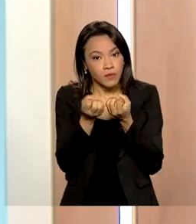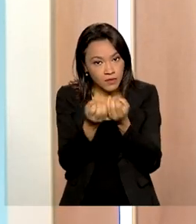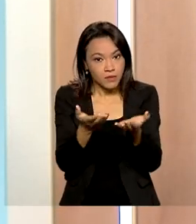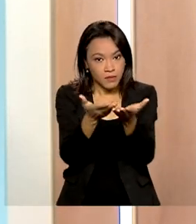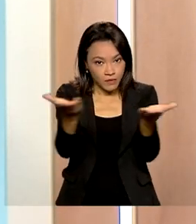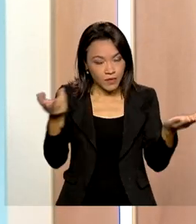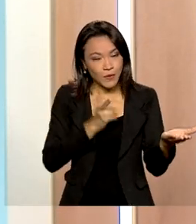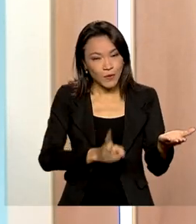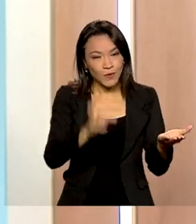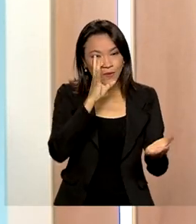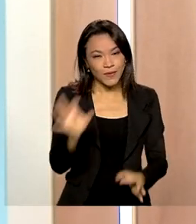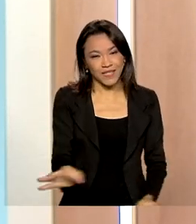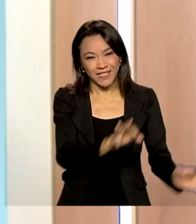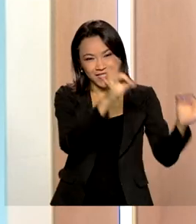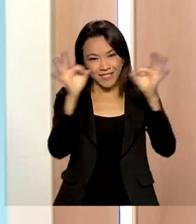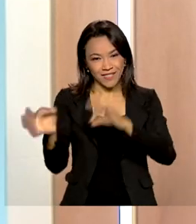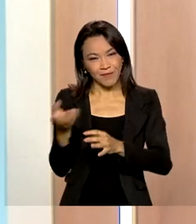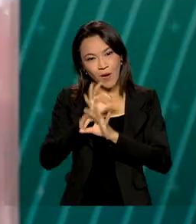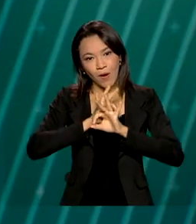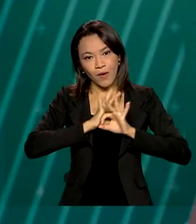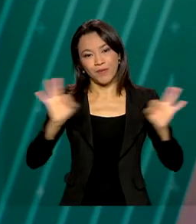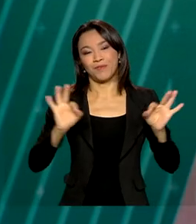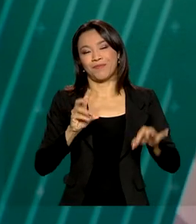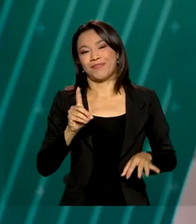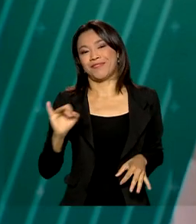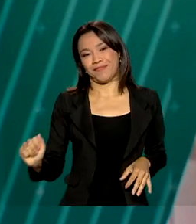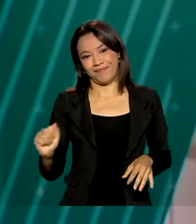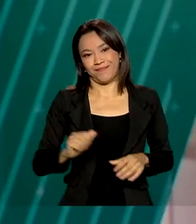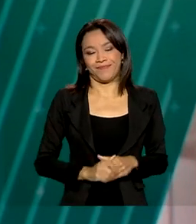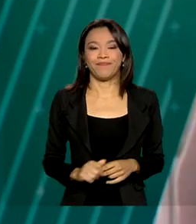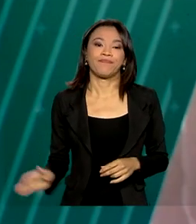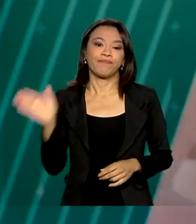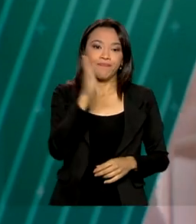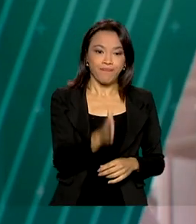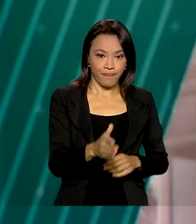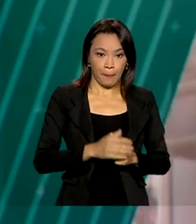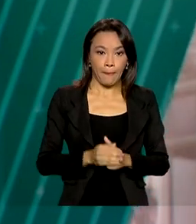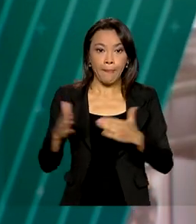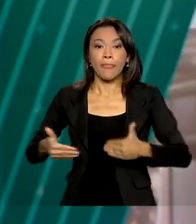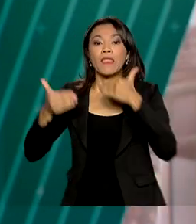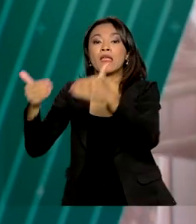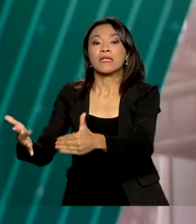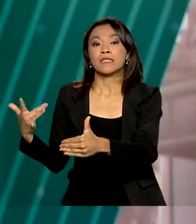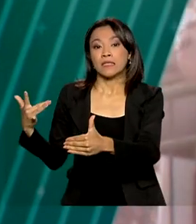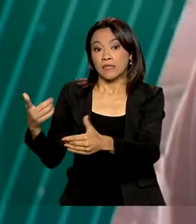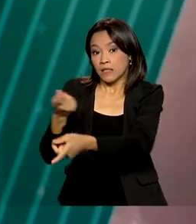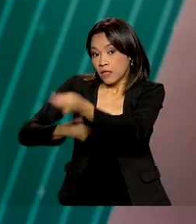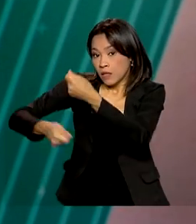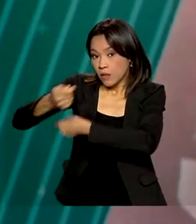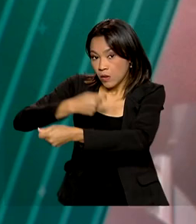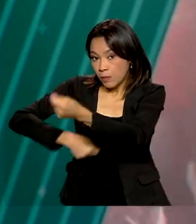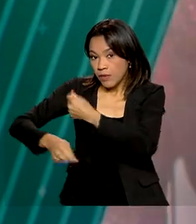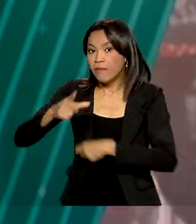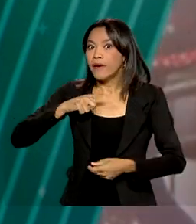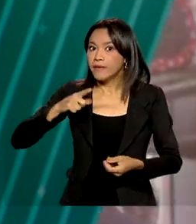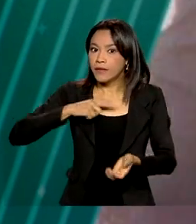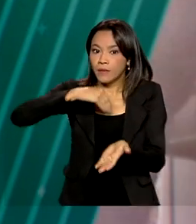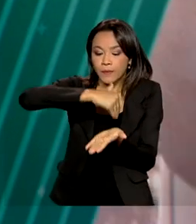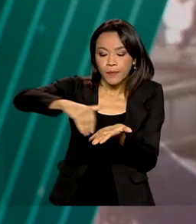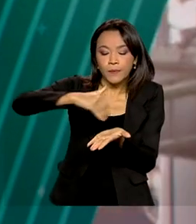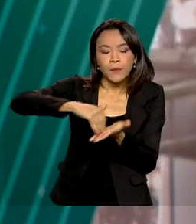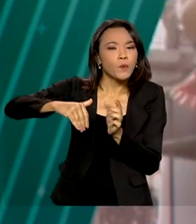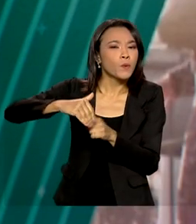hoje. Continue conosco. Tenha um ótimo dia. O Ministério da Economia vai contar com um escritório de